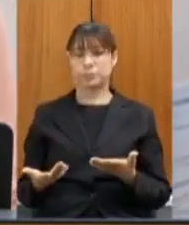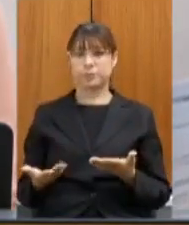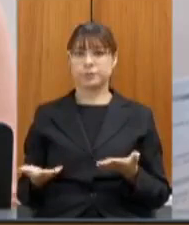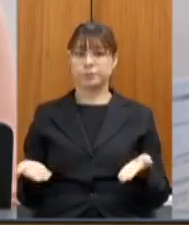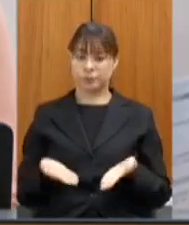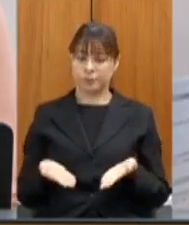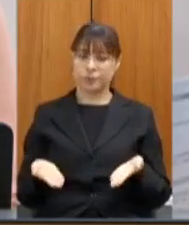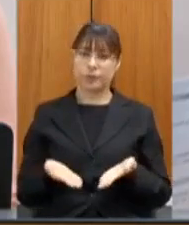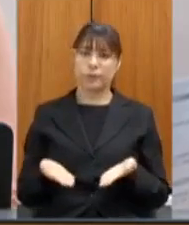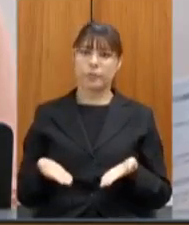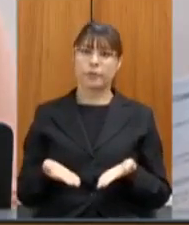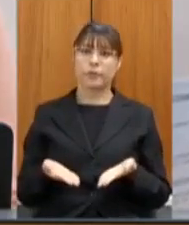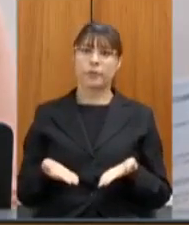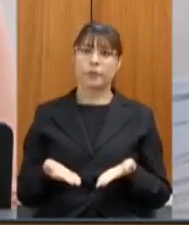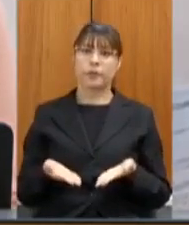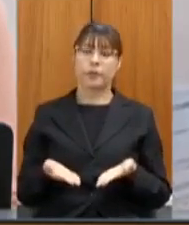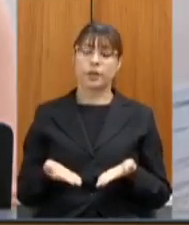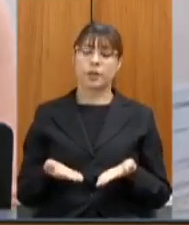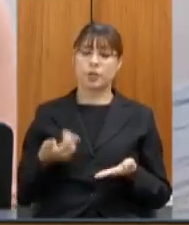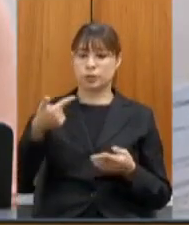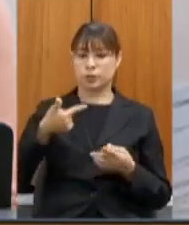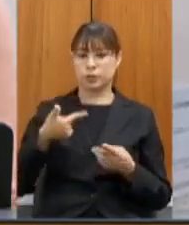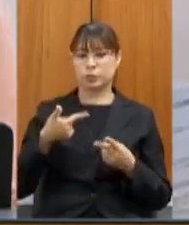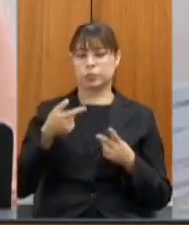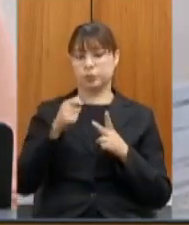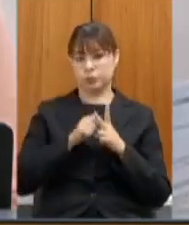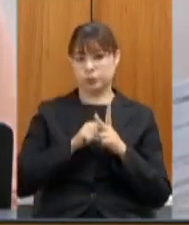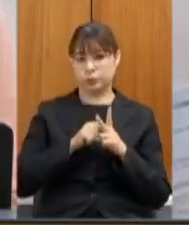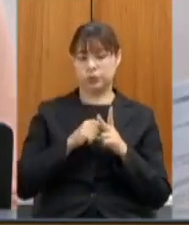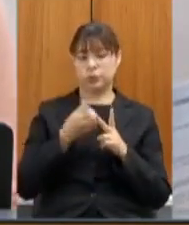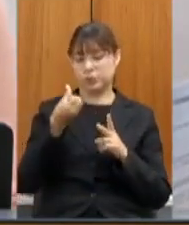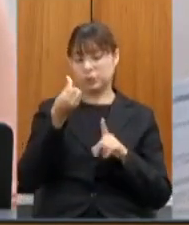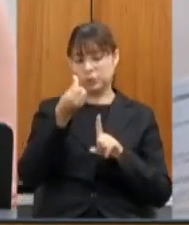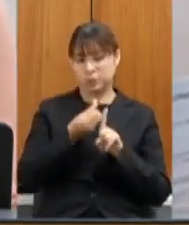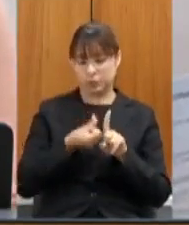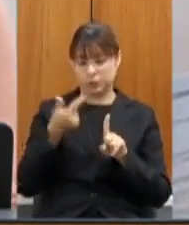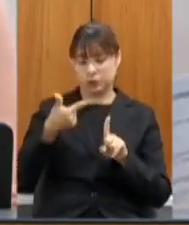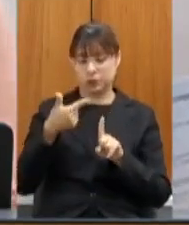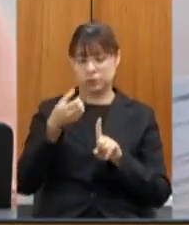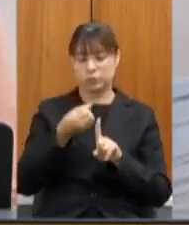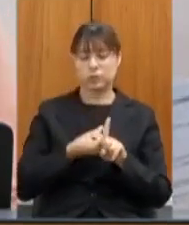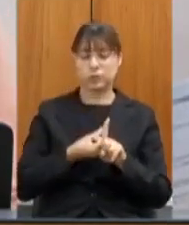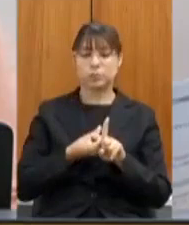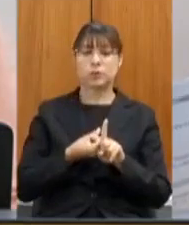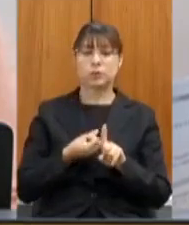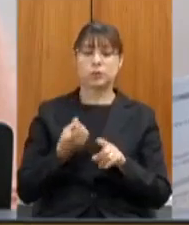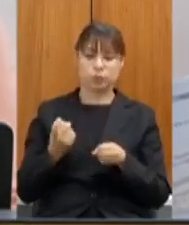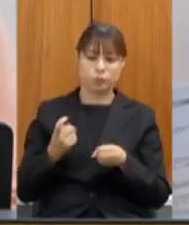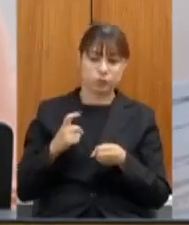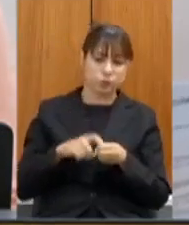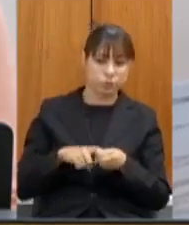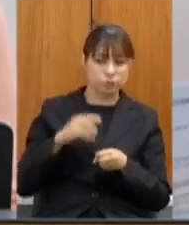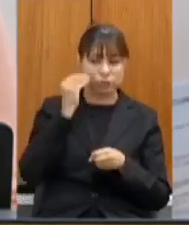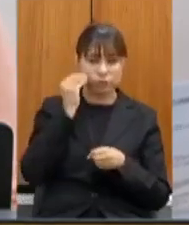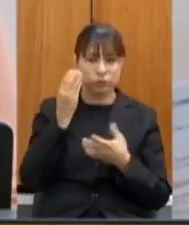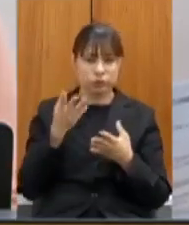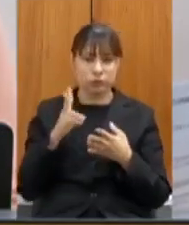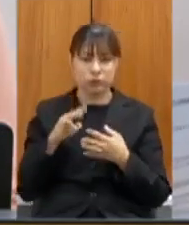nesse segundo semestre a convocação do retorno presencial das atividades foi